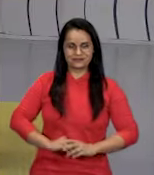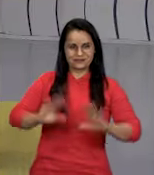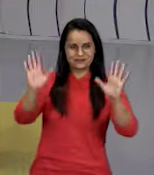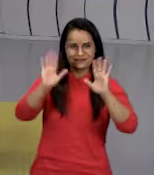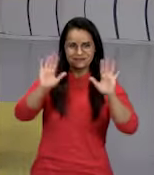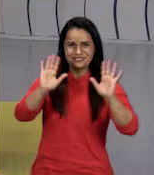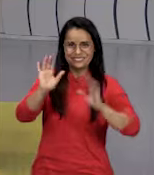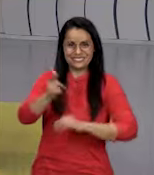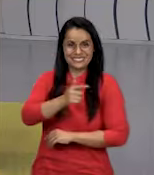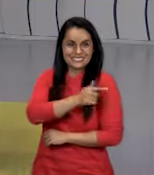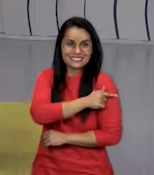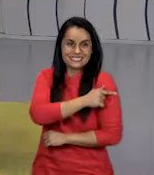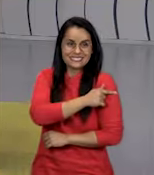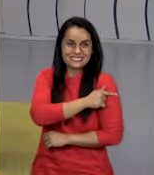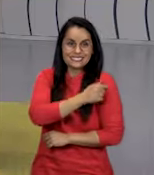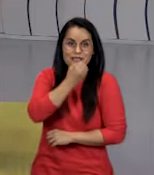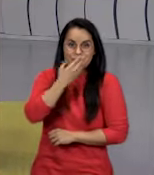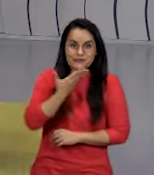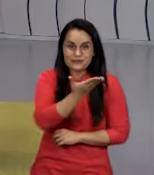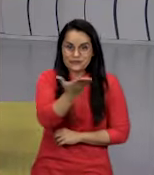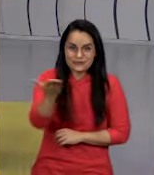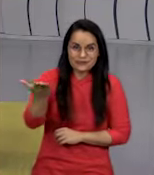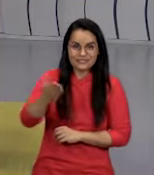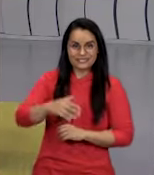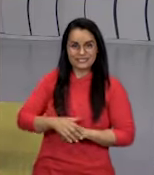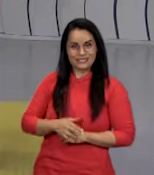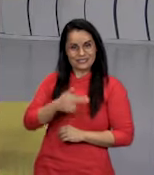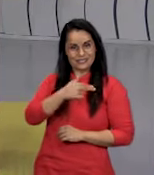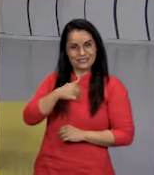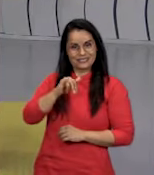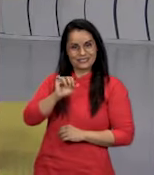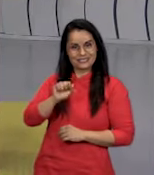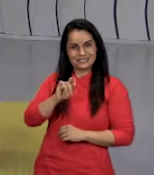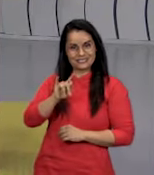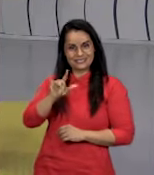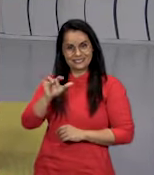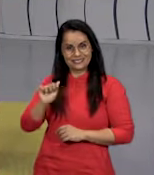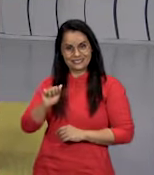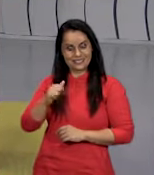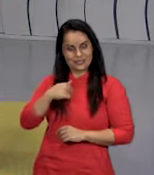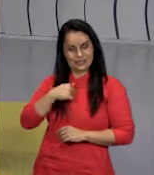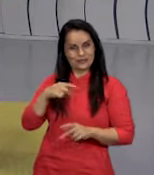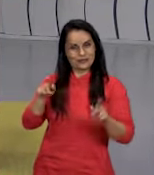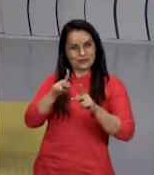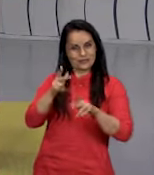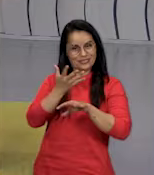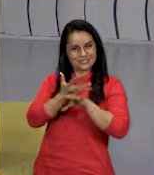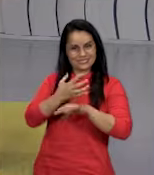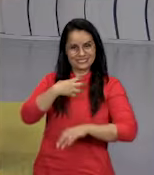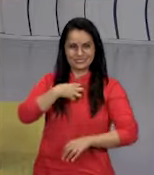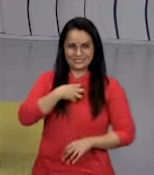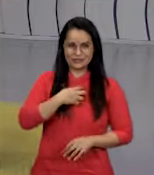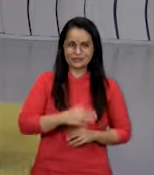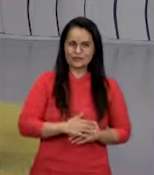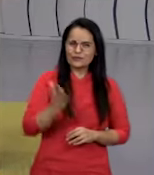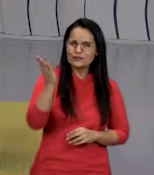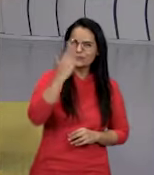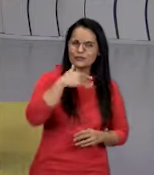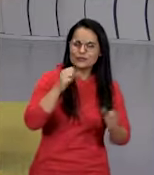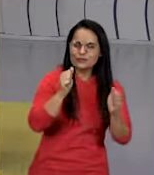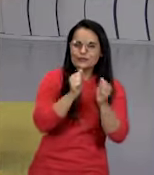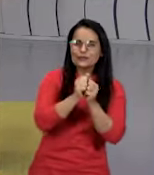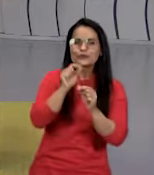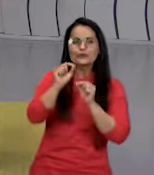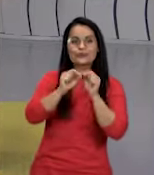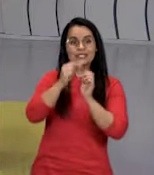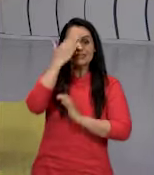Olá, sétimo ano, tudo bem com vocês? Meu nome é Isabela Moreira e eu sou a professora de ciências. Vamos juntos saber